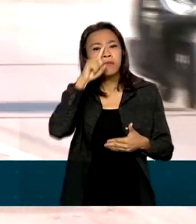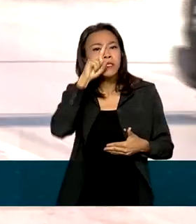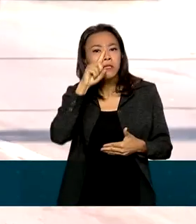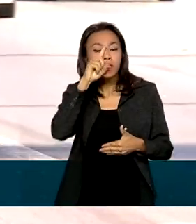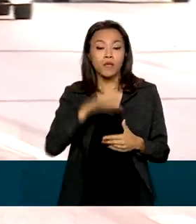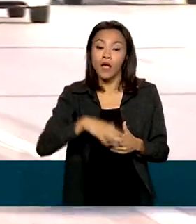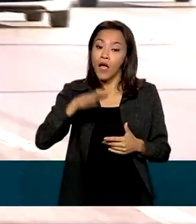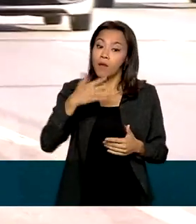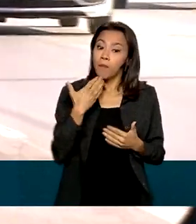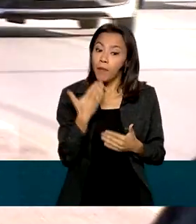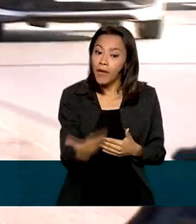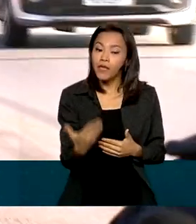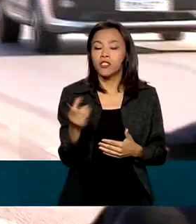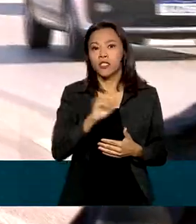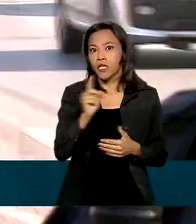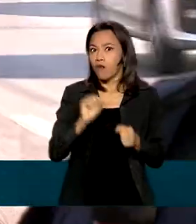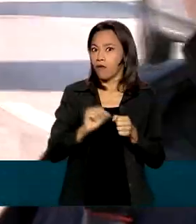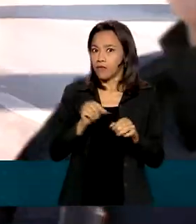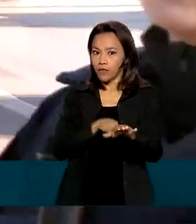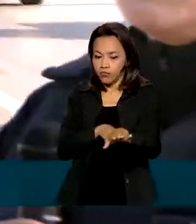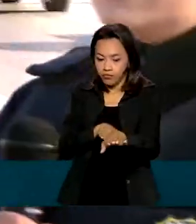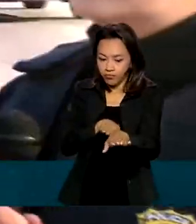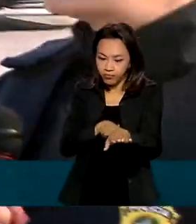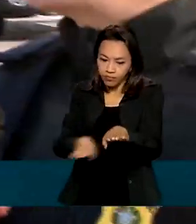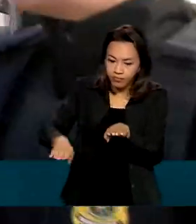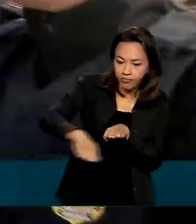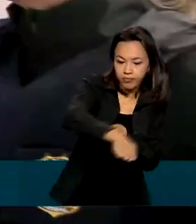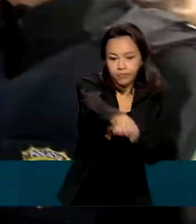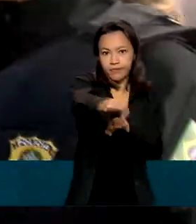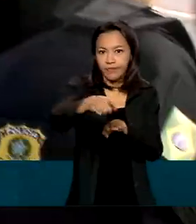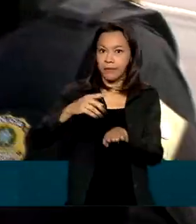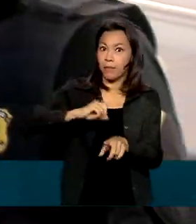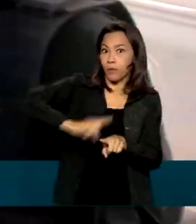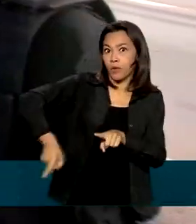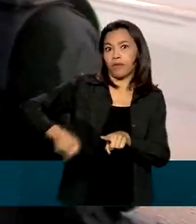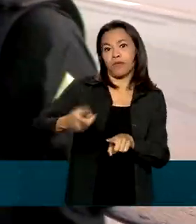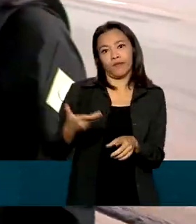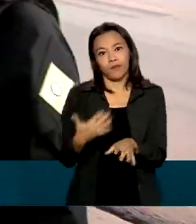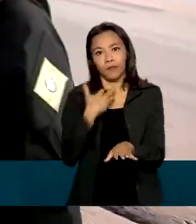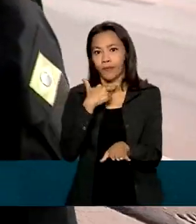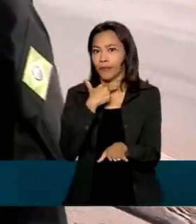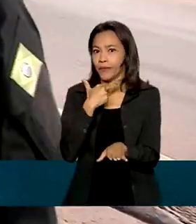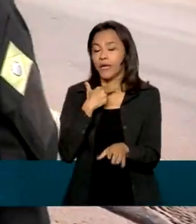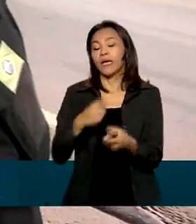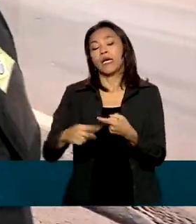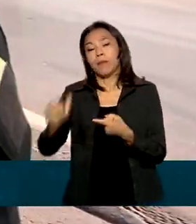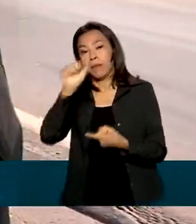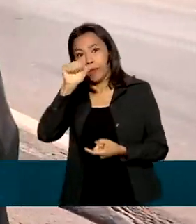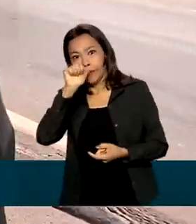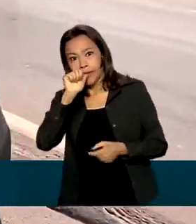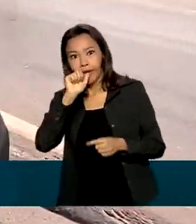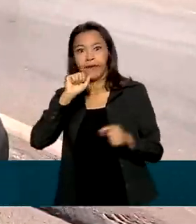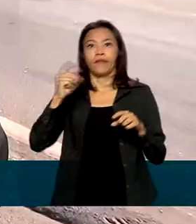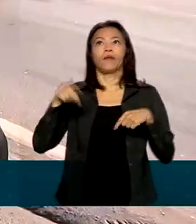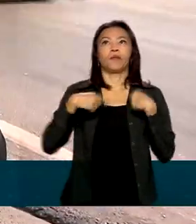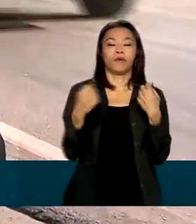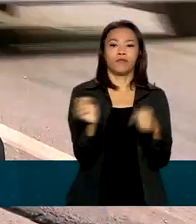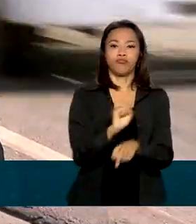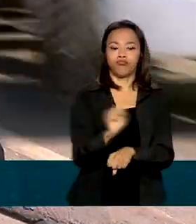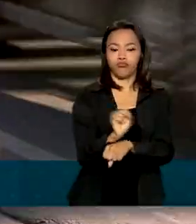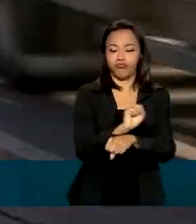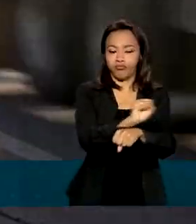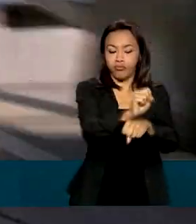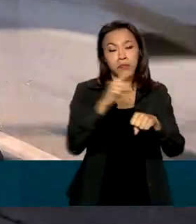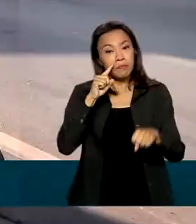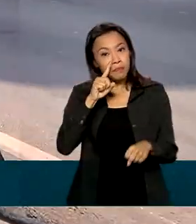muito para não realizar ultrapassagens em locais proibidos, para não beber e dirigir. É uma combinação muito perigosa